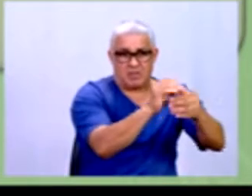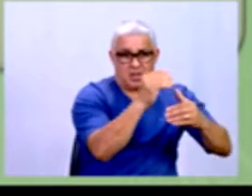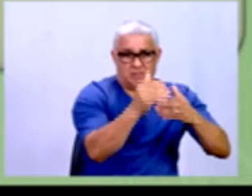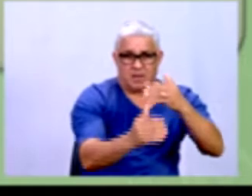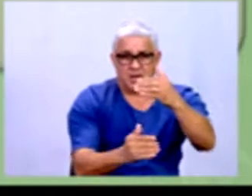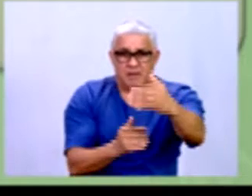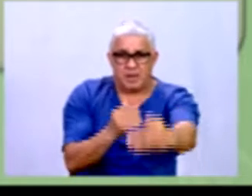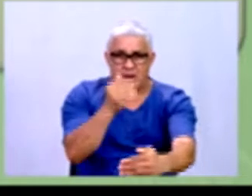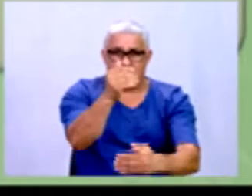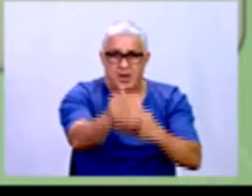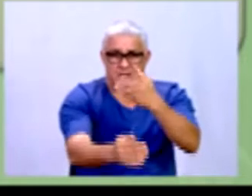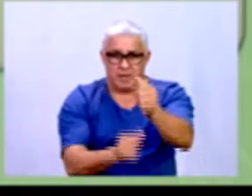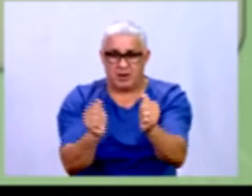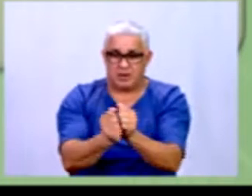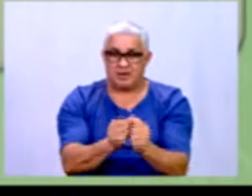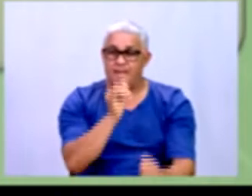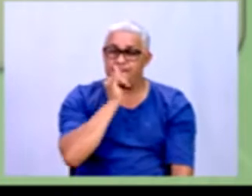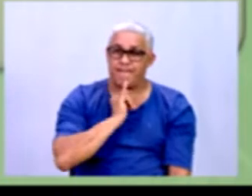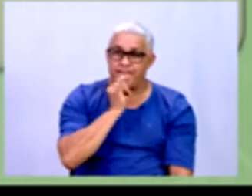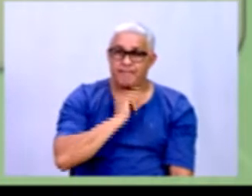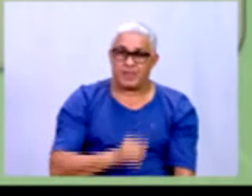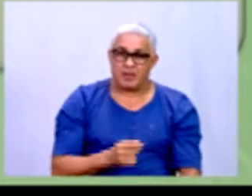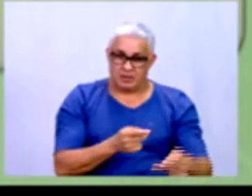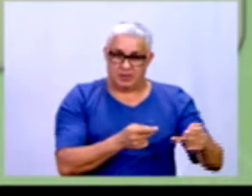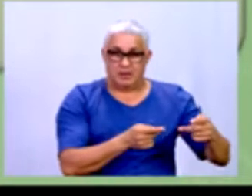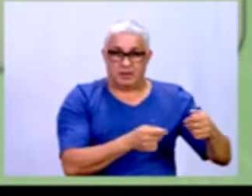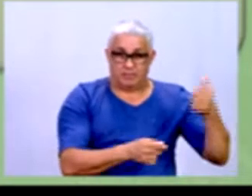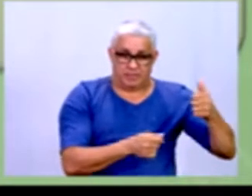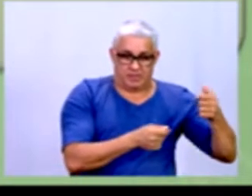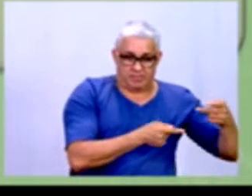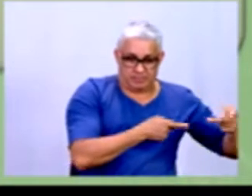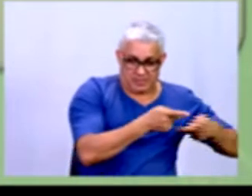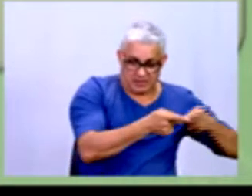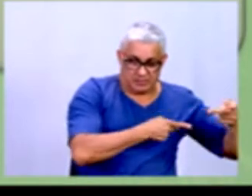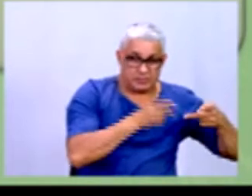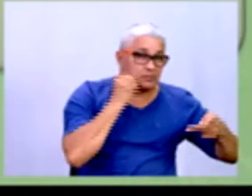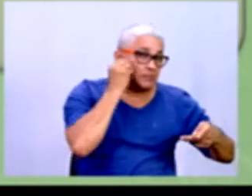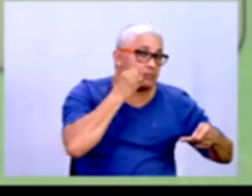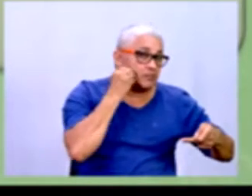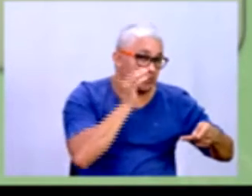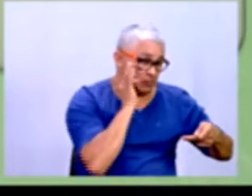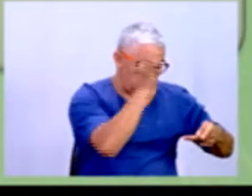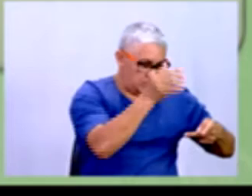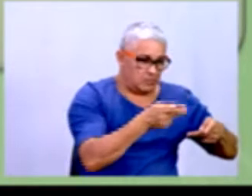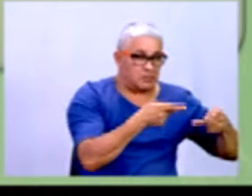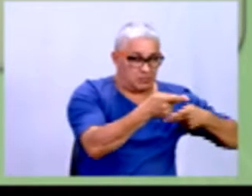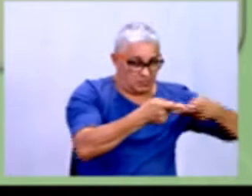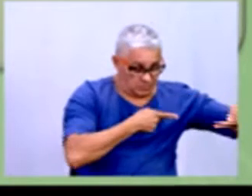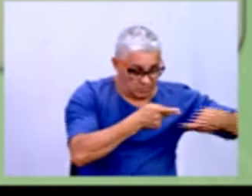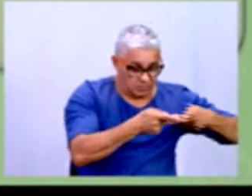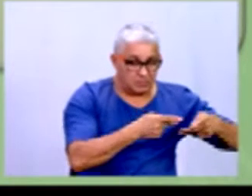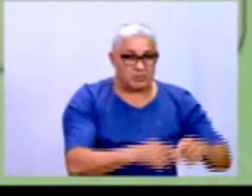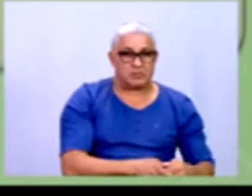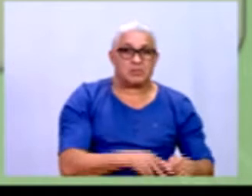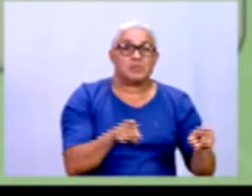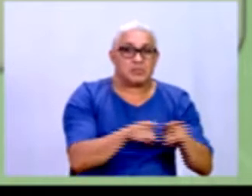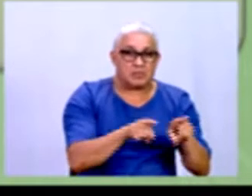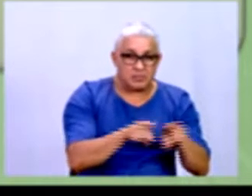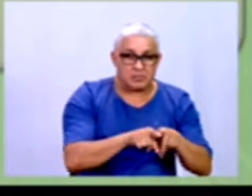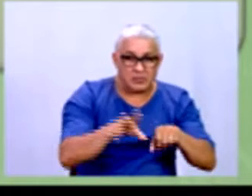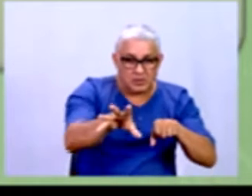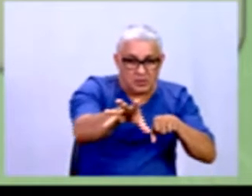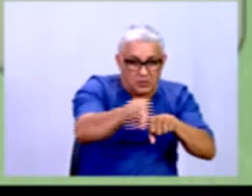etapas. Por exemplo, planejamento do experimento a ser realizado, a coleta